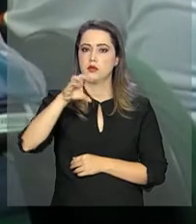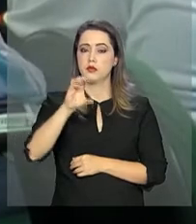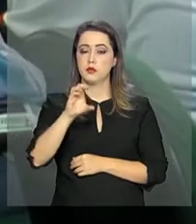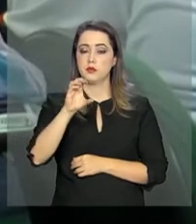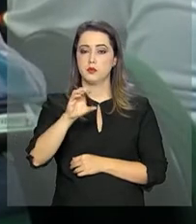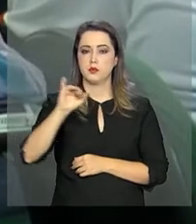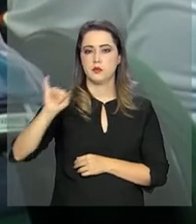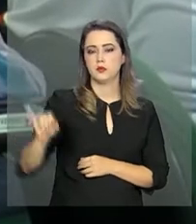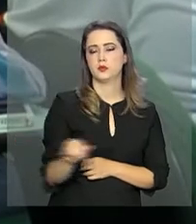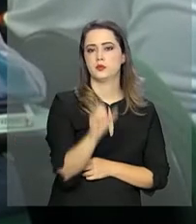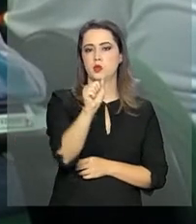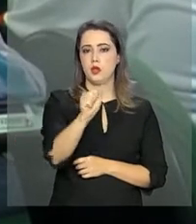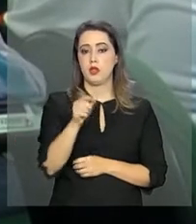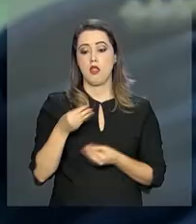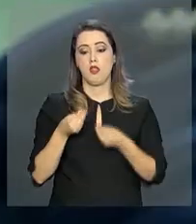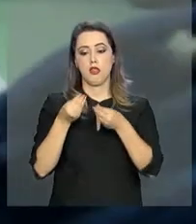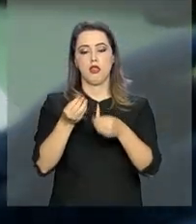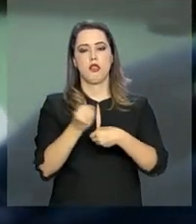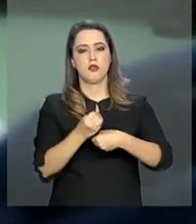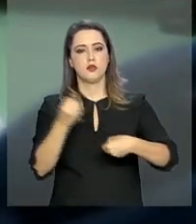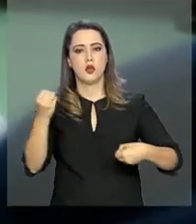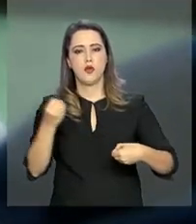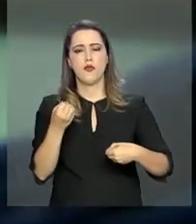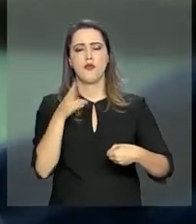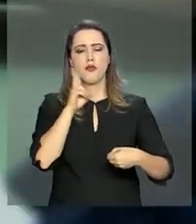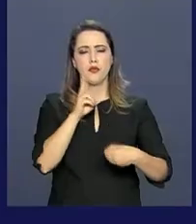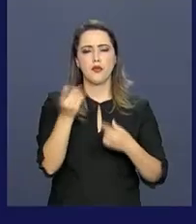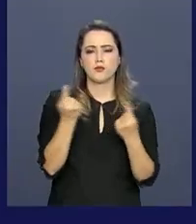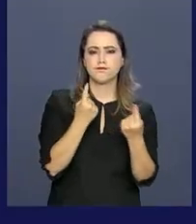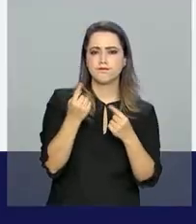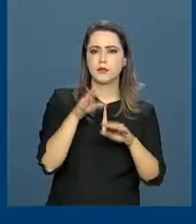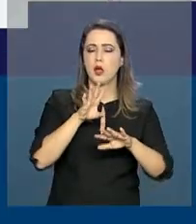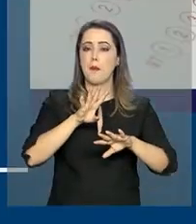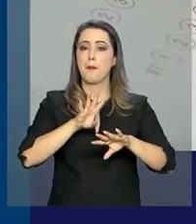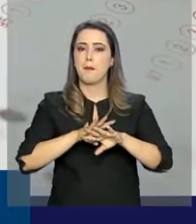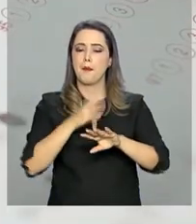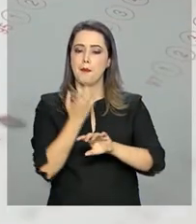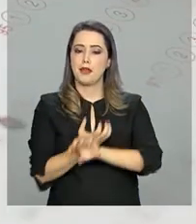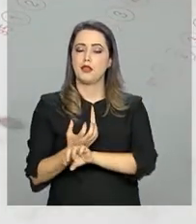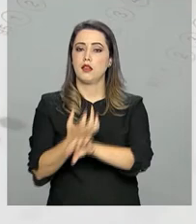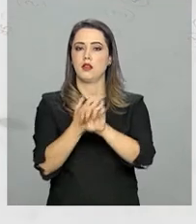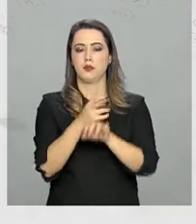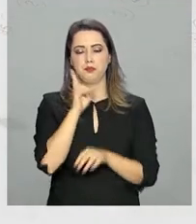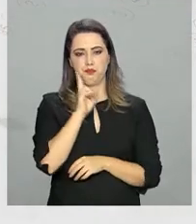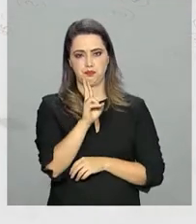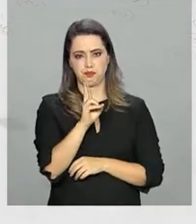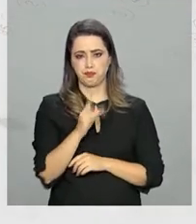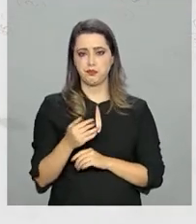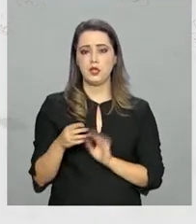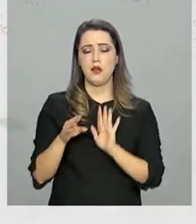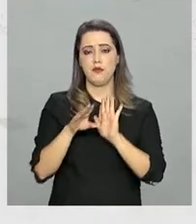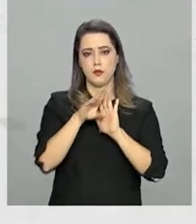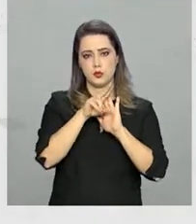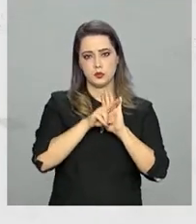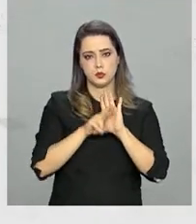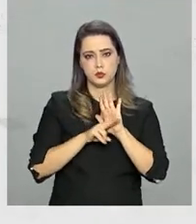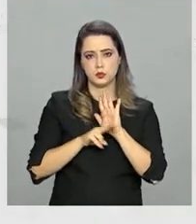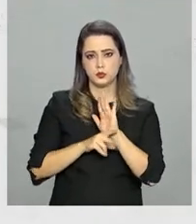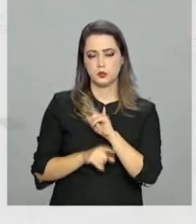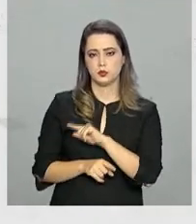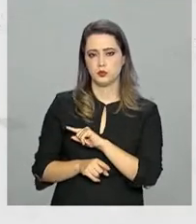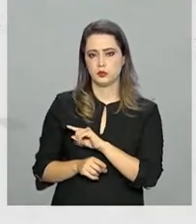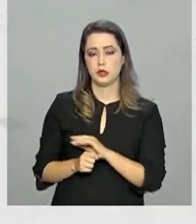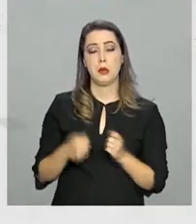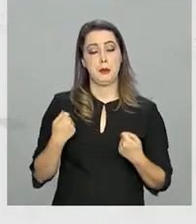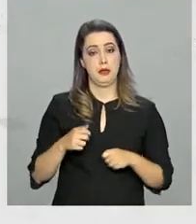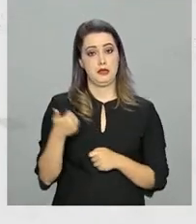para Certificação de Competências de Jovens e Adultos. Mas atenção para as regras. Até o dia da avaliação é preciso ter no